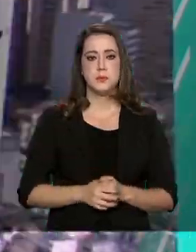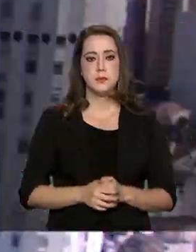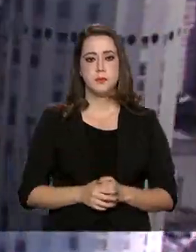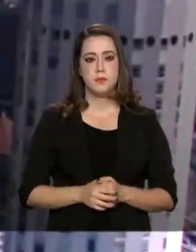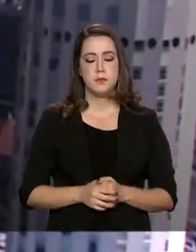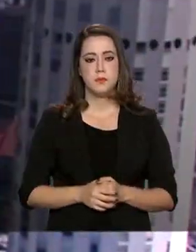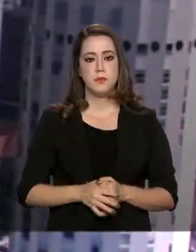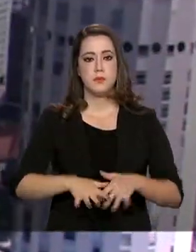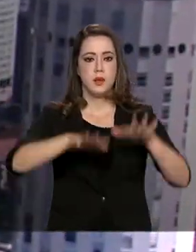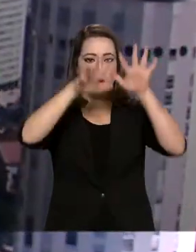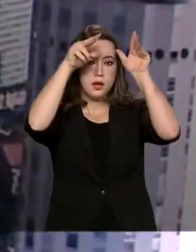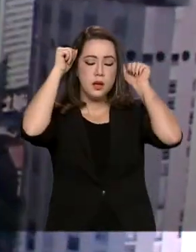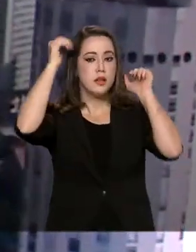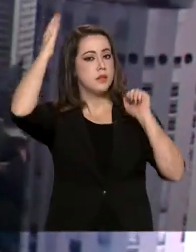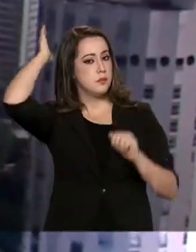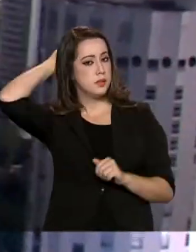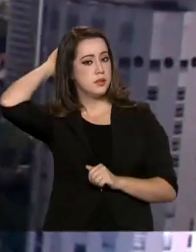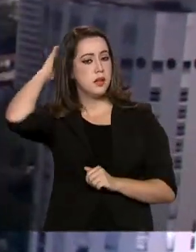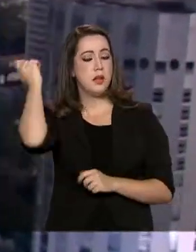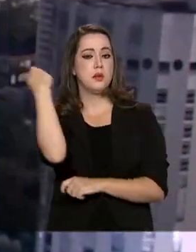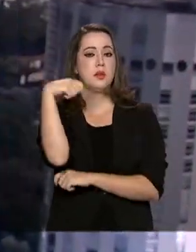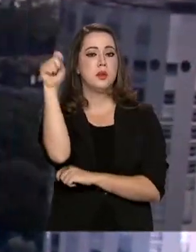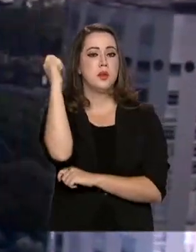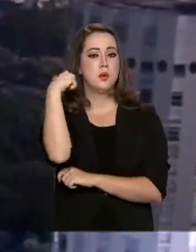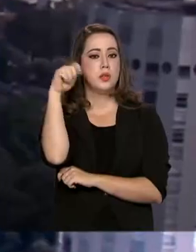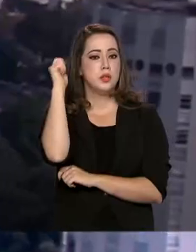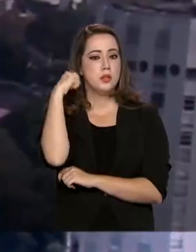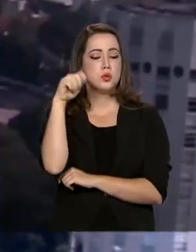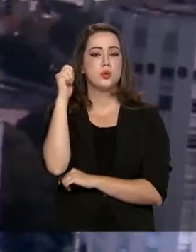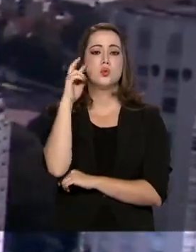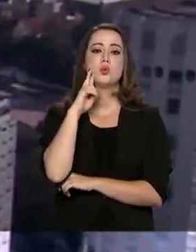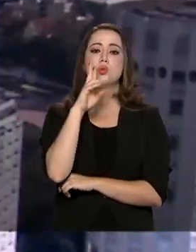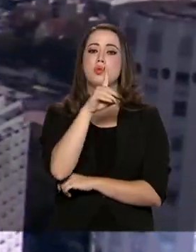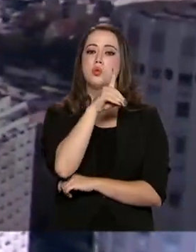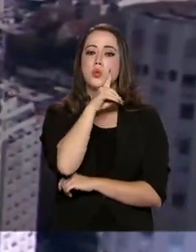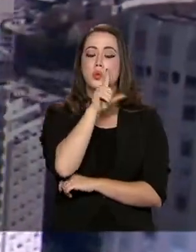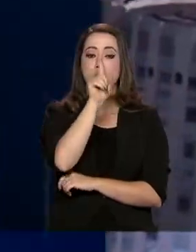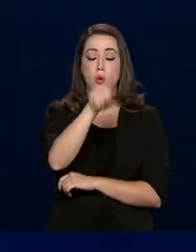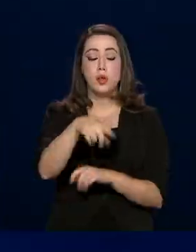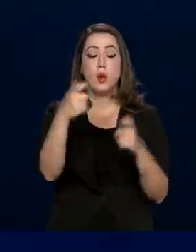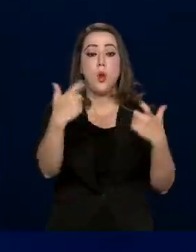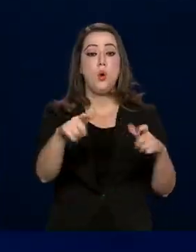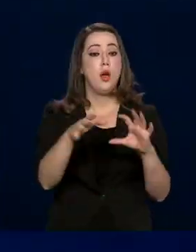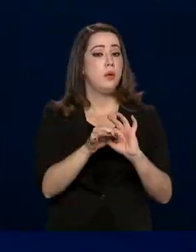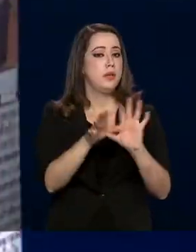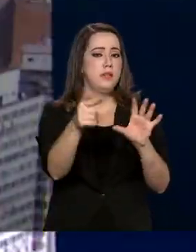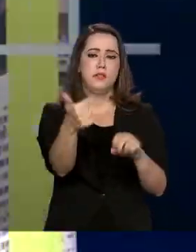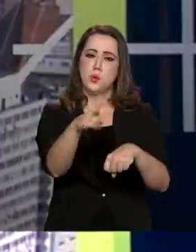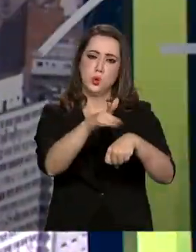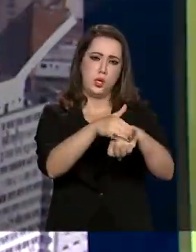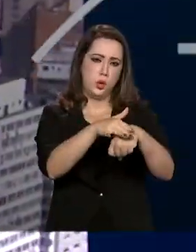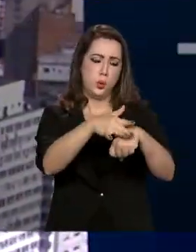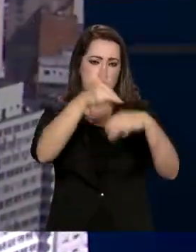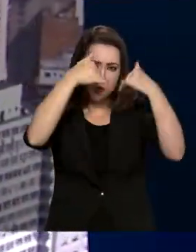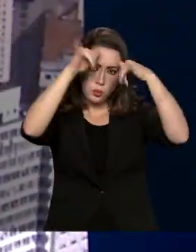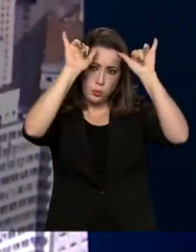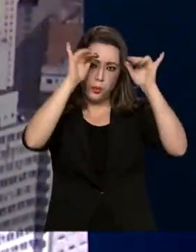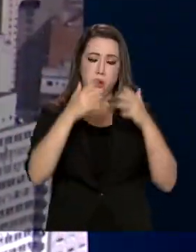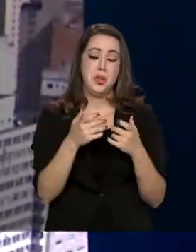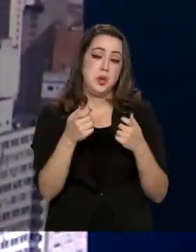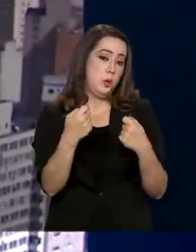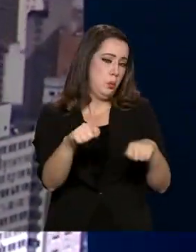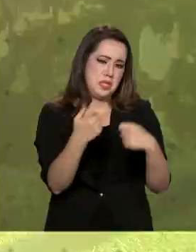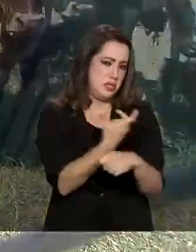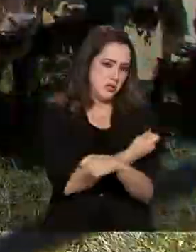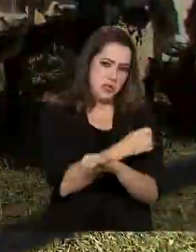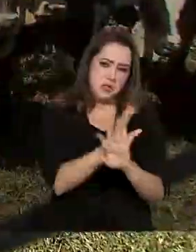Acre, Paraná, Rio Grande do Sul e Rondônia são estados livres de febre afetosa sem vacinação. O Ministério da